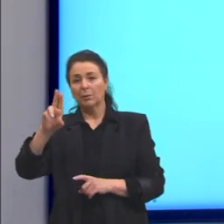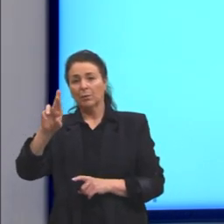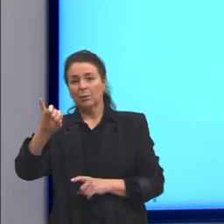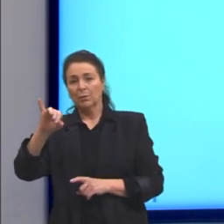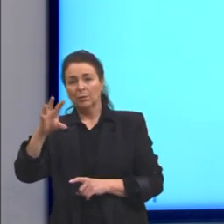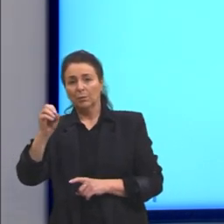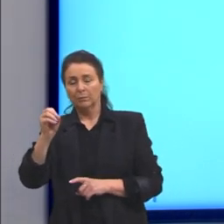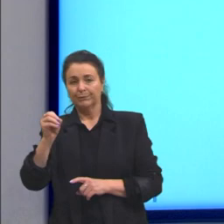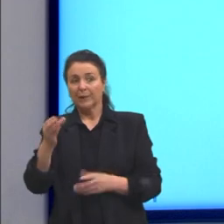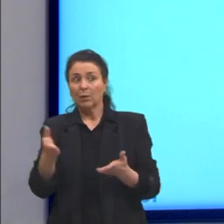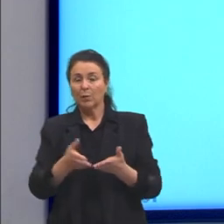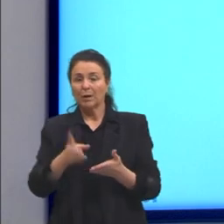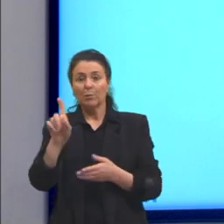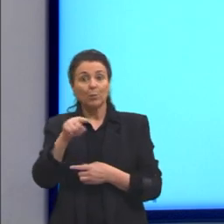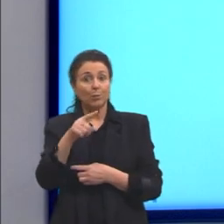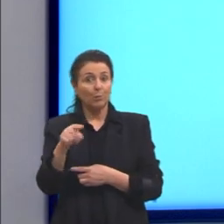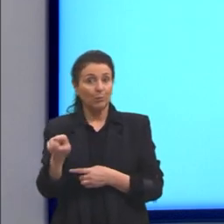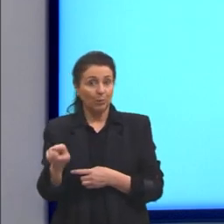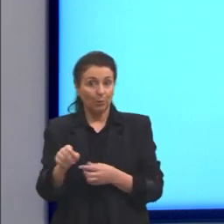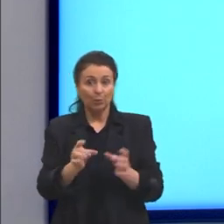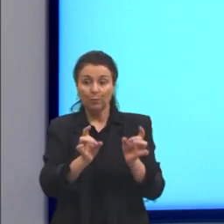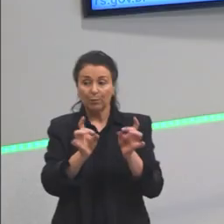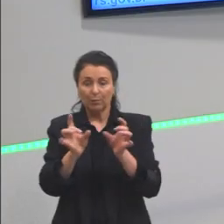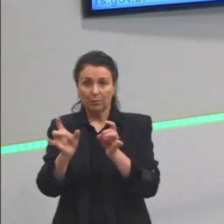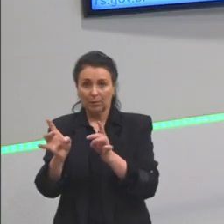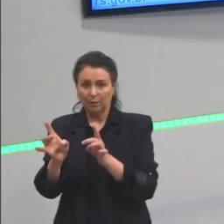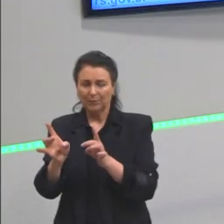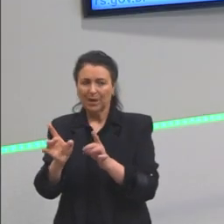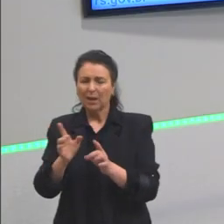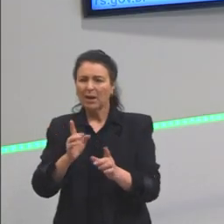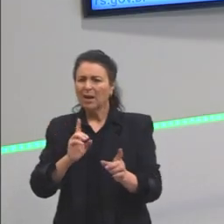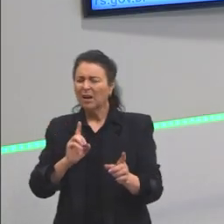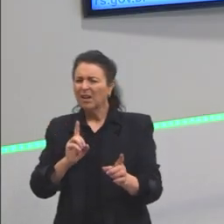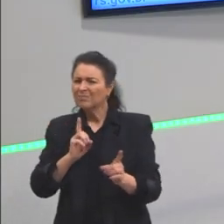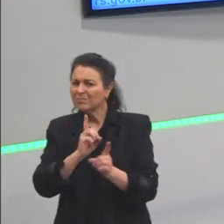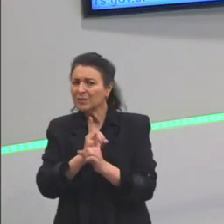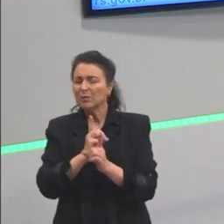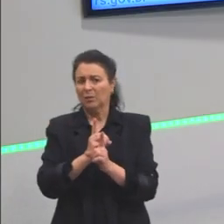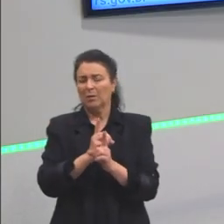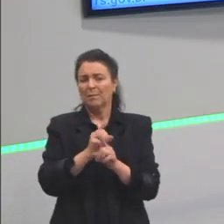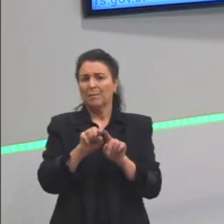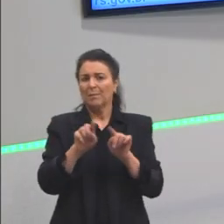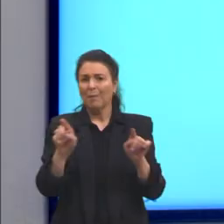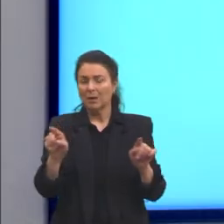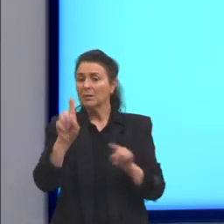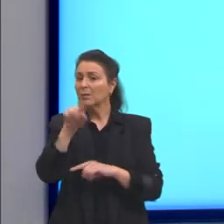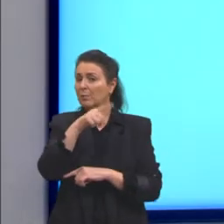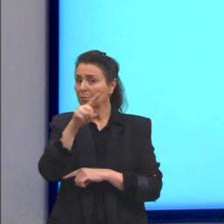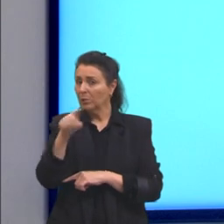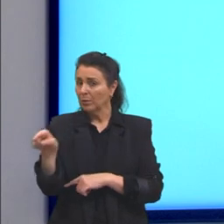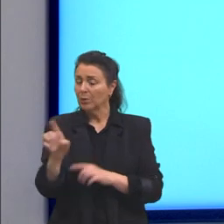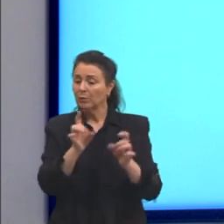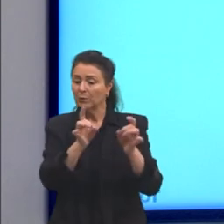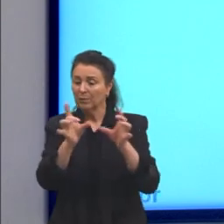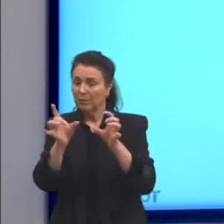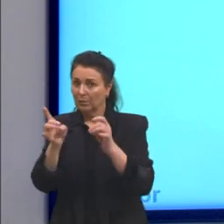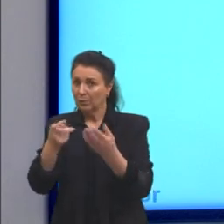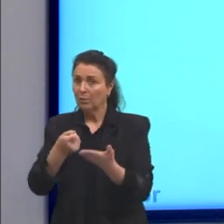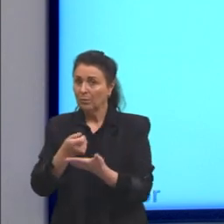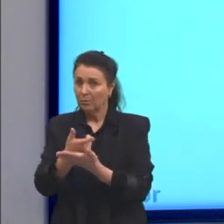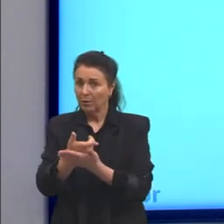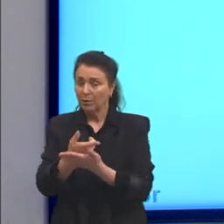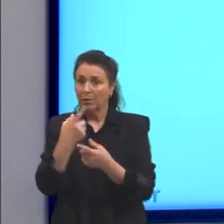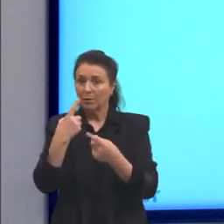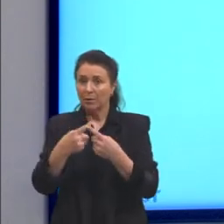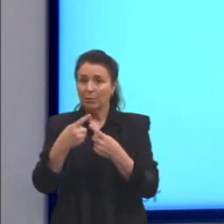venda desse termômetro. A gente, às vezes, acaba até encontrando ele sendo comercializado, mas ele é proibido. Por quê?